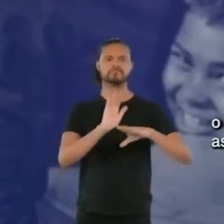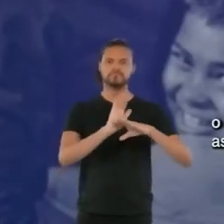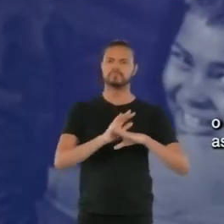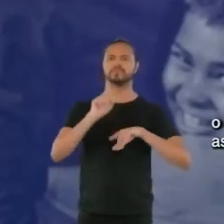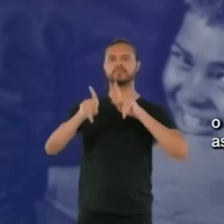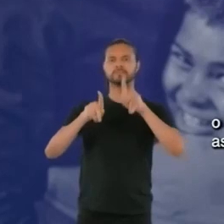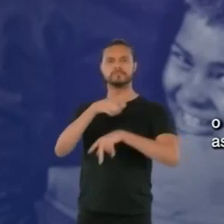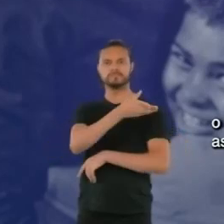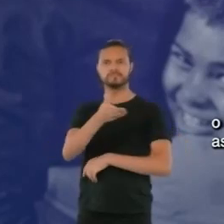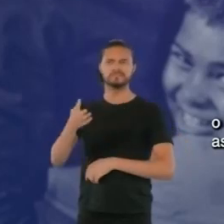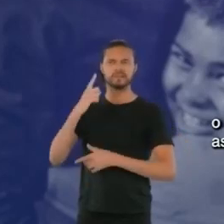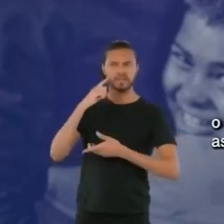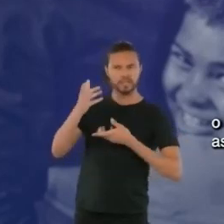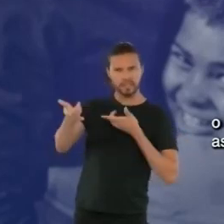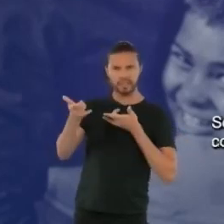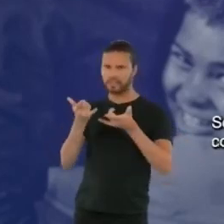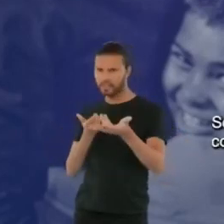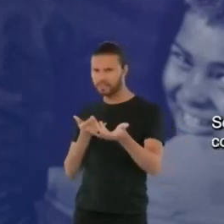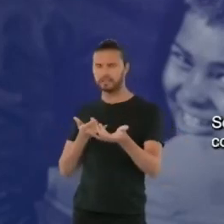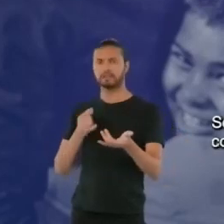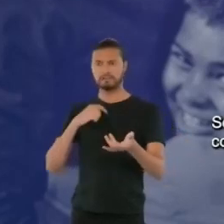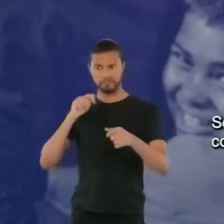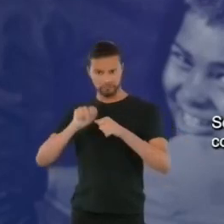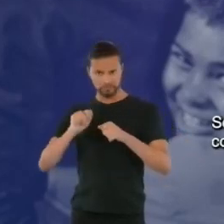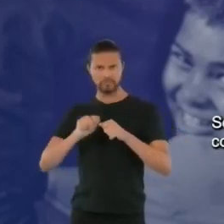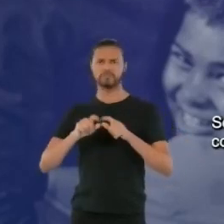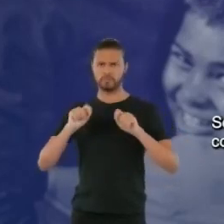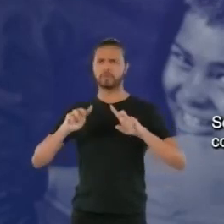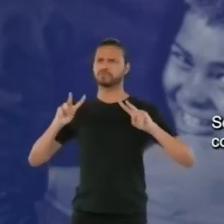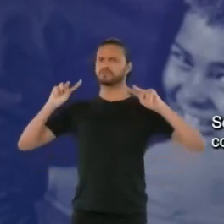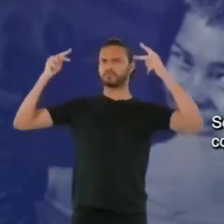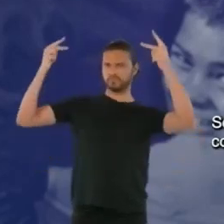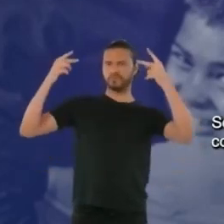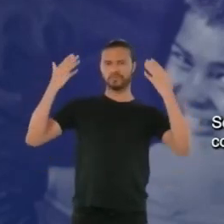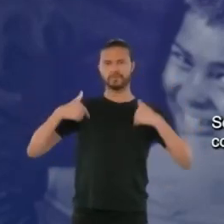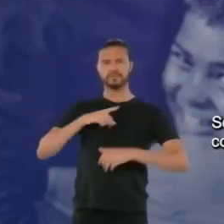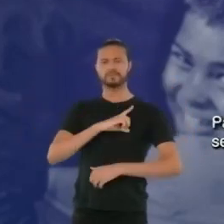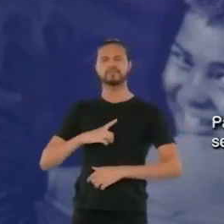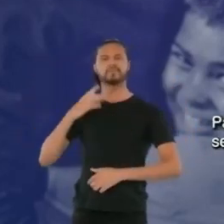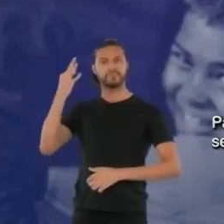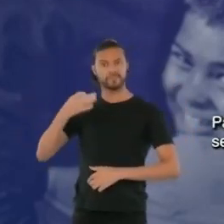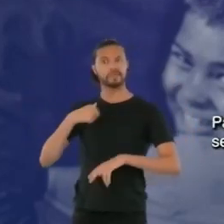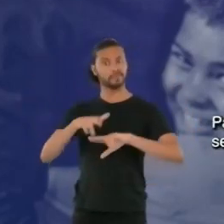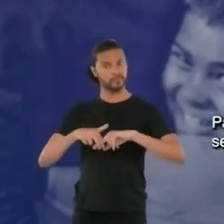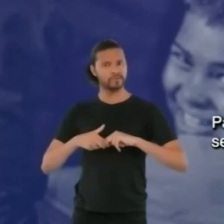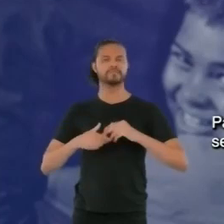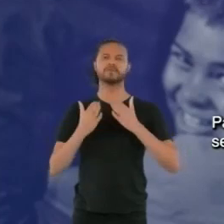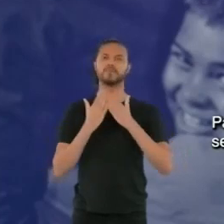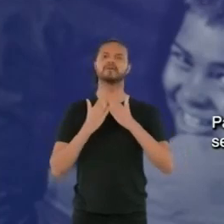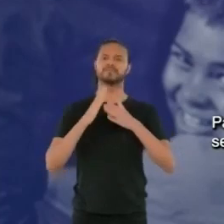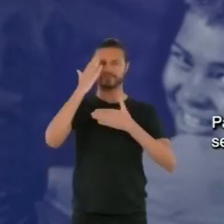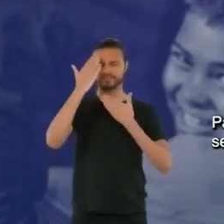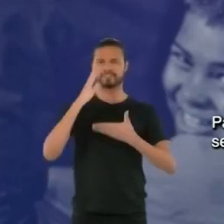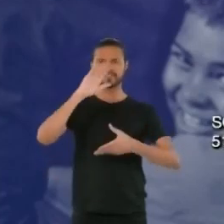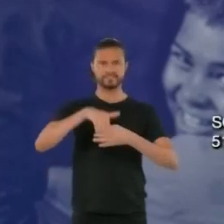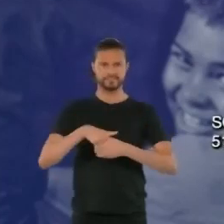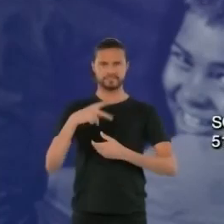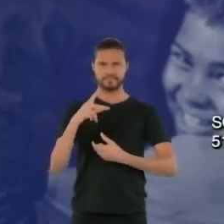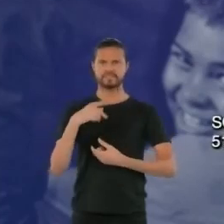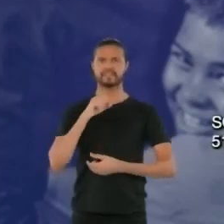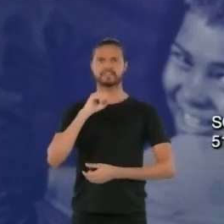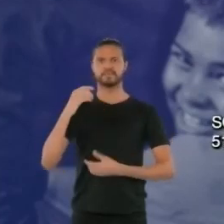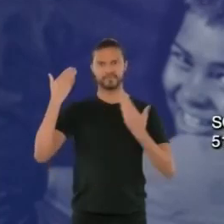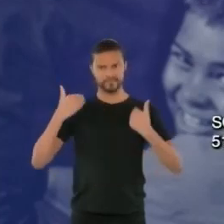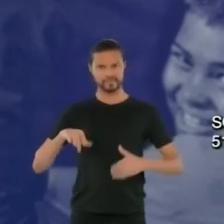contribuir com as pessoas, sem olhar a quem. Se fiz, posso fazer mais como deputado federal. Para isso, peço e agradeço o seu voto.